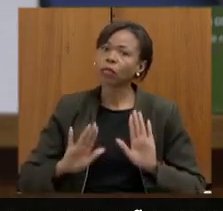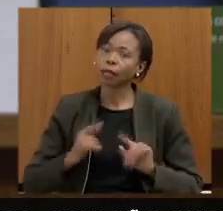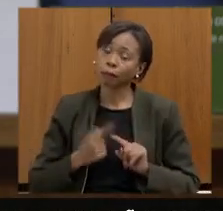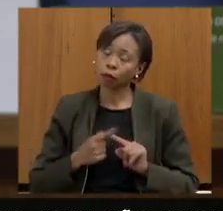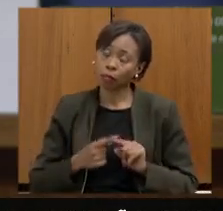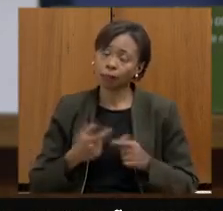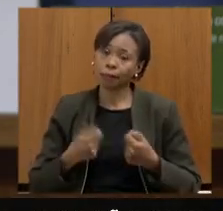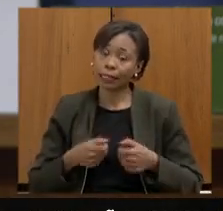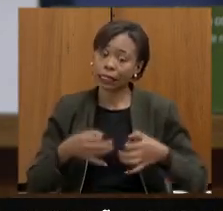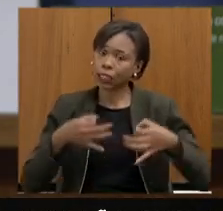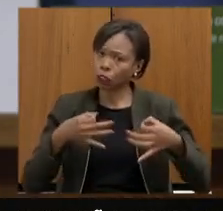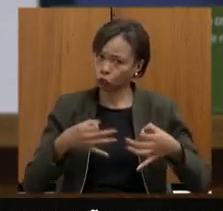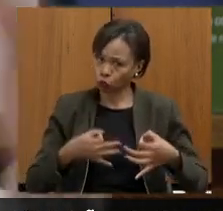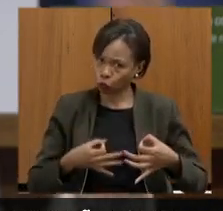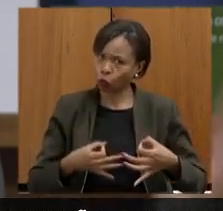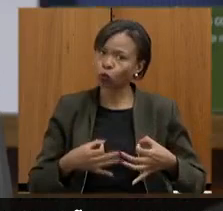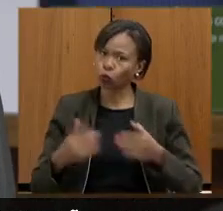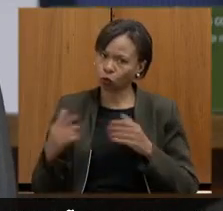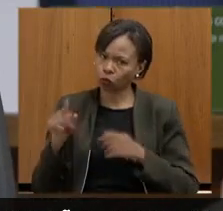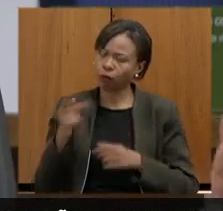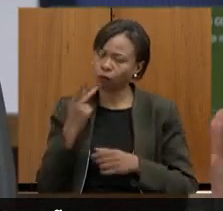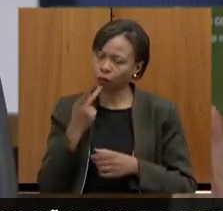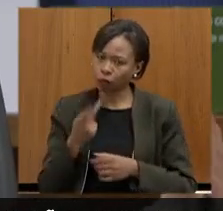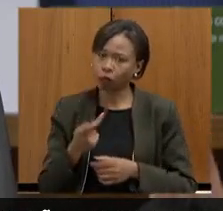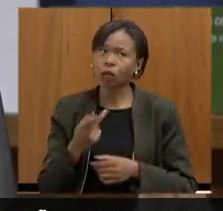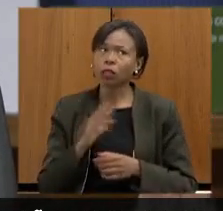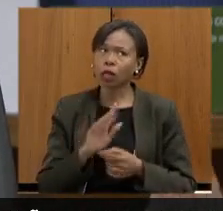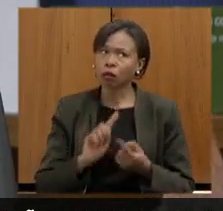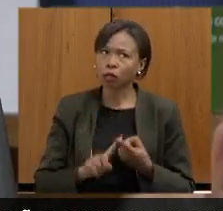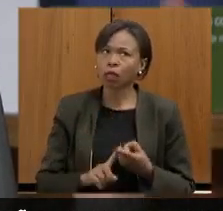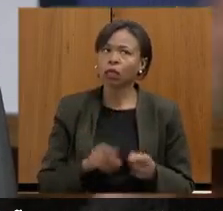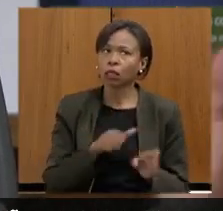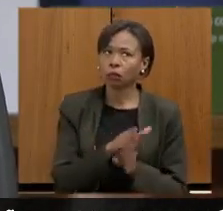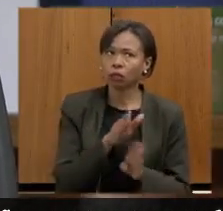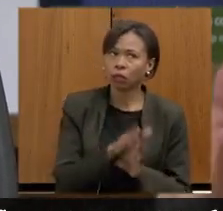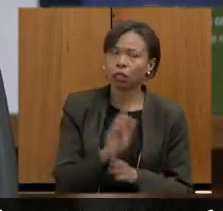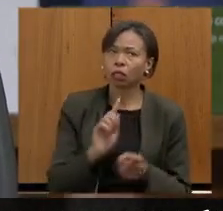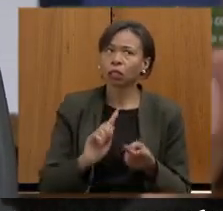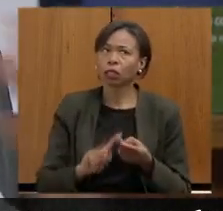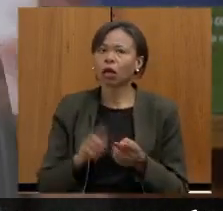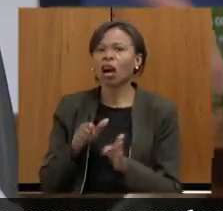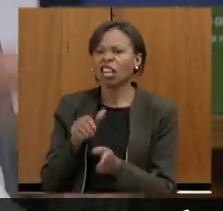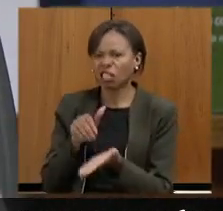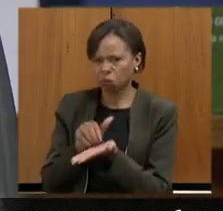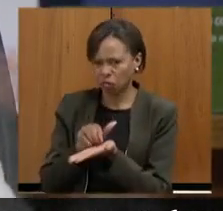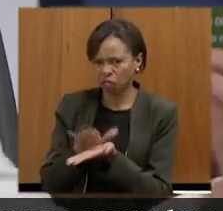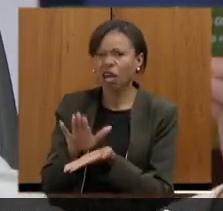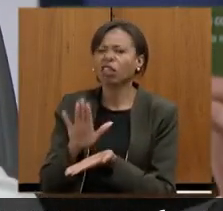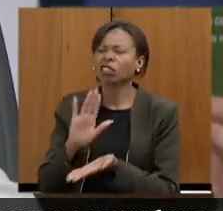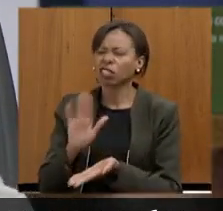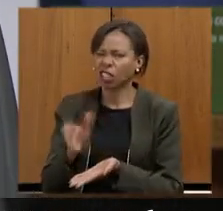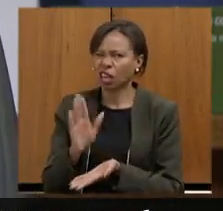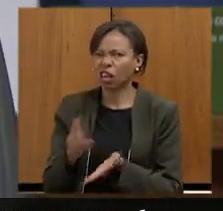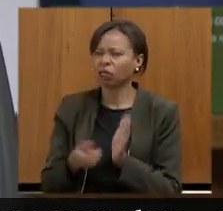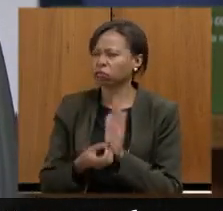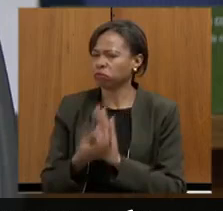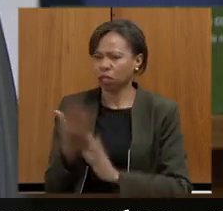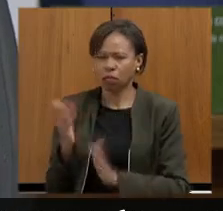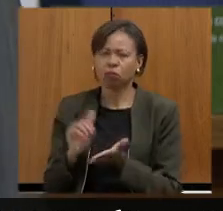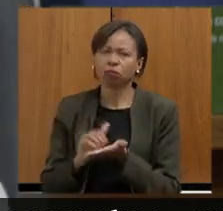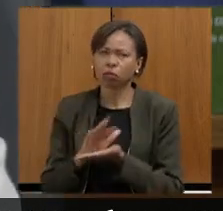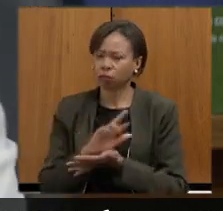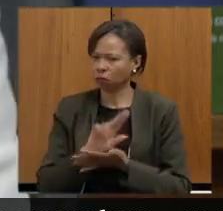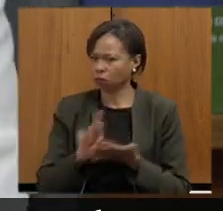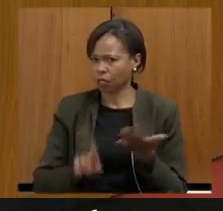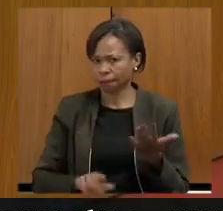como o senhor colocou mas é isso desde a advertência até a demissão já houve os mais diversos casos em todo esse espectro